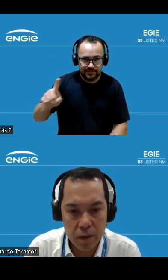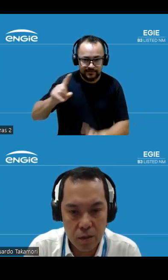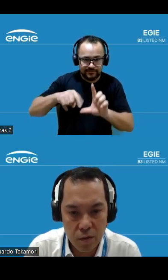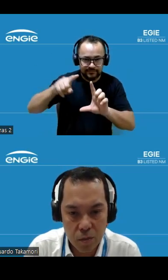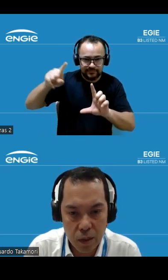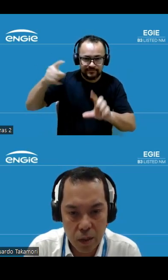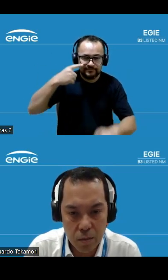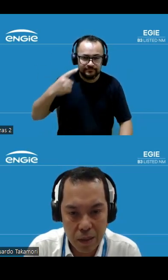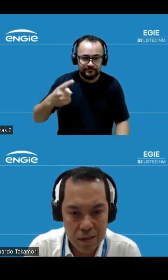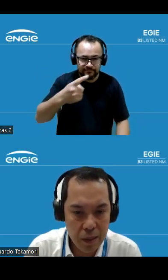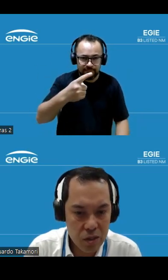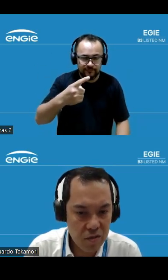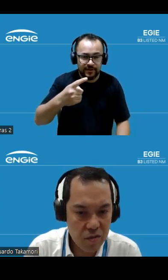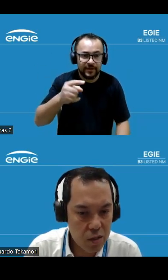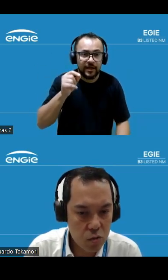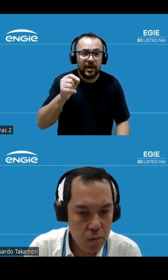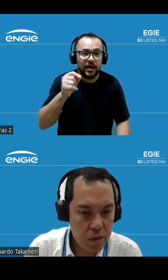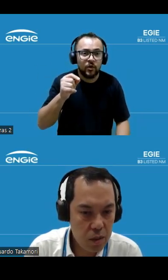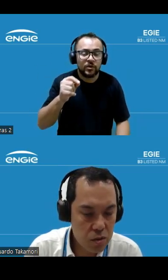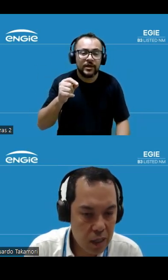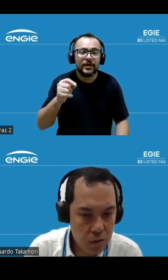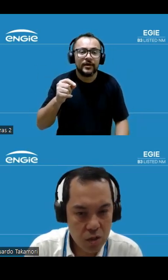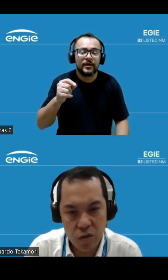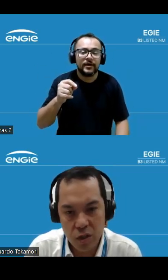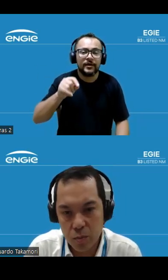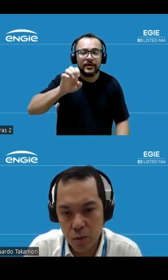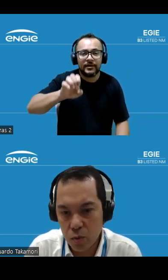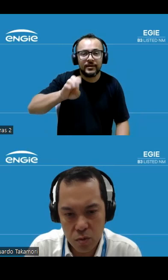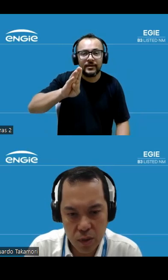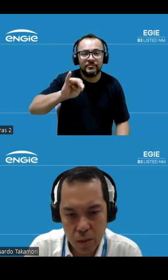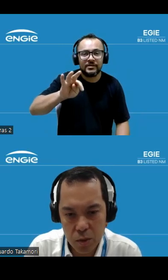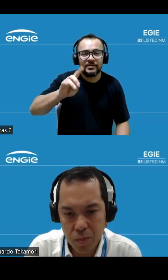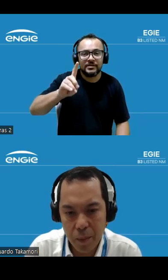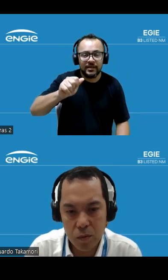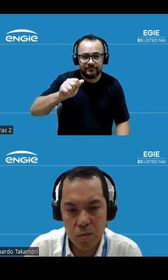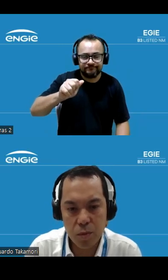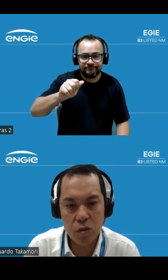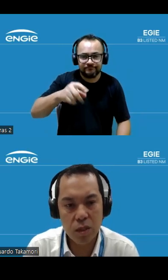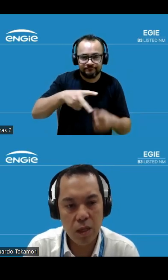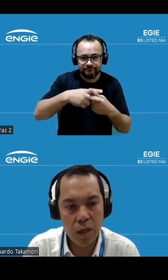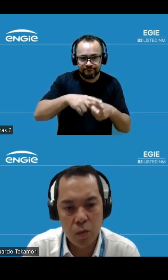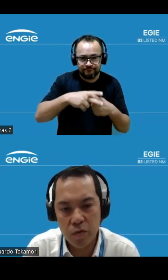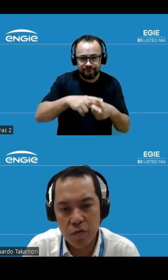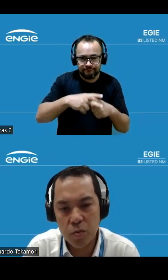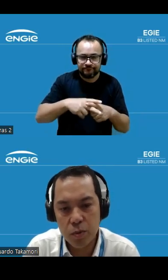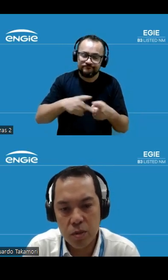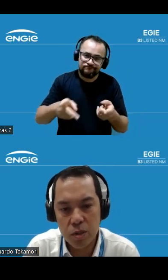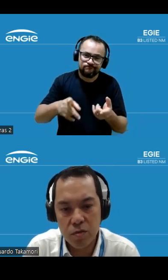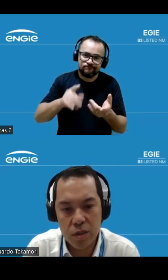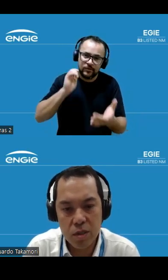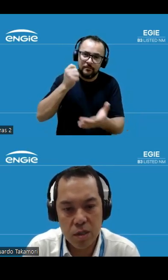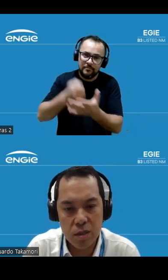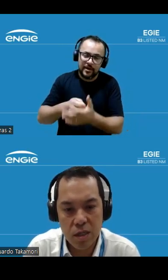a gente teve uma, basicamente, esse reflexo do EBITDA ajustado, transferido para o lucro, depois de pagamento de imposto aqui, um efeito